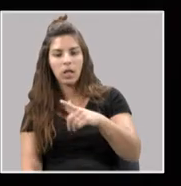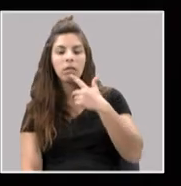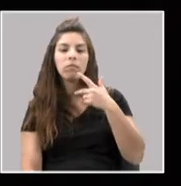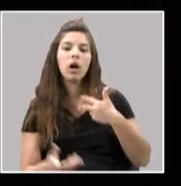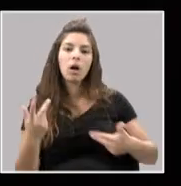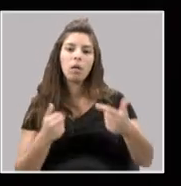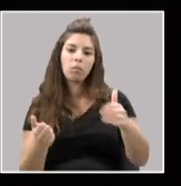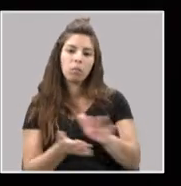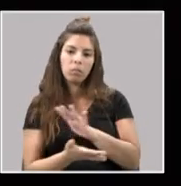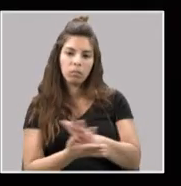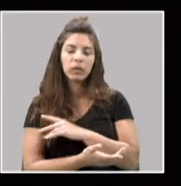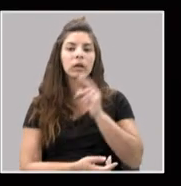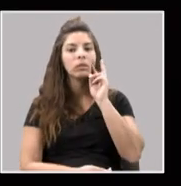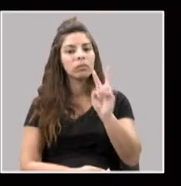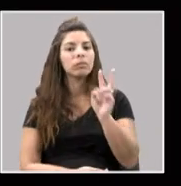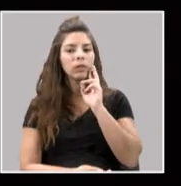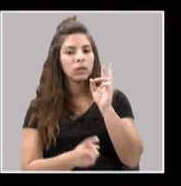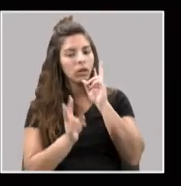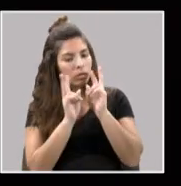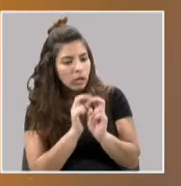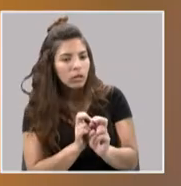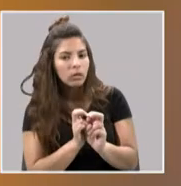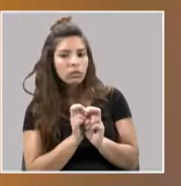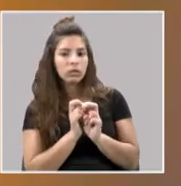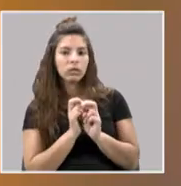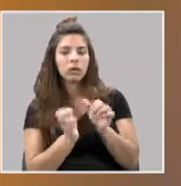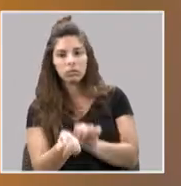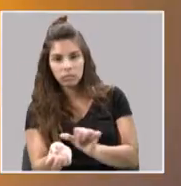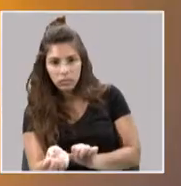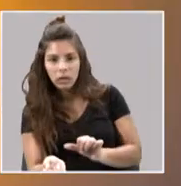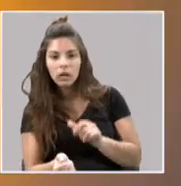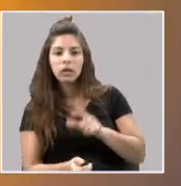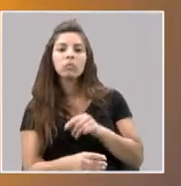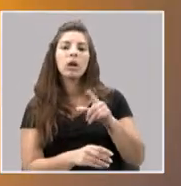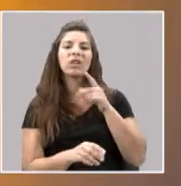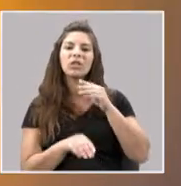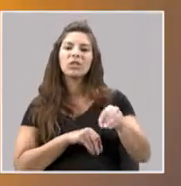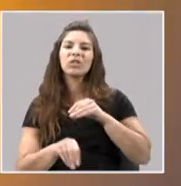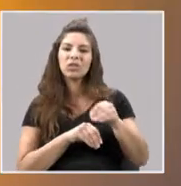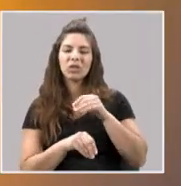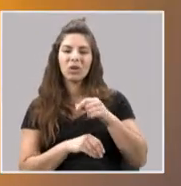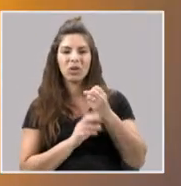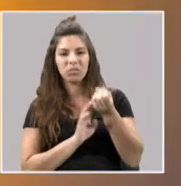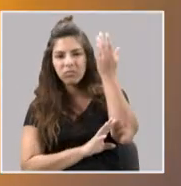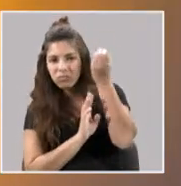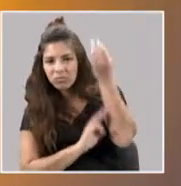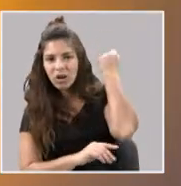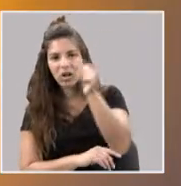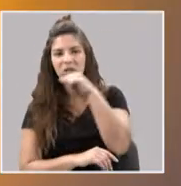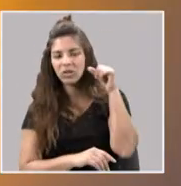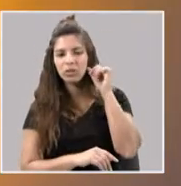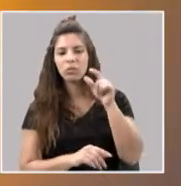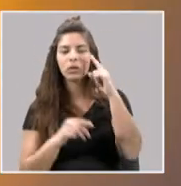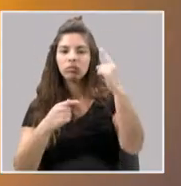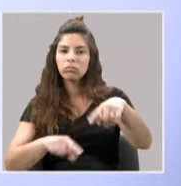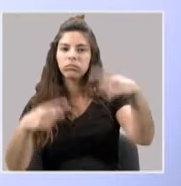É uma reportagem de imersão, onde eu me foquei nos distúrbios alimentares e na automutilação. E também no jogo da baleia azul, que estava a ser muito jogado,